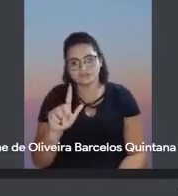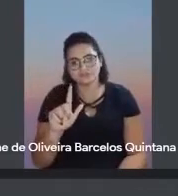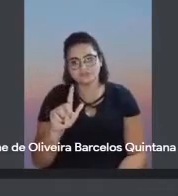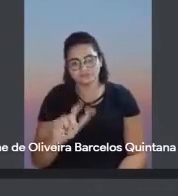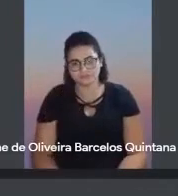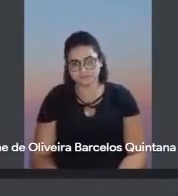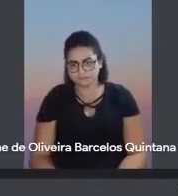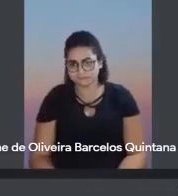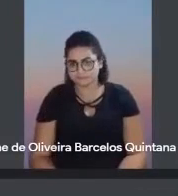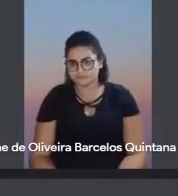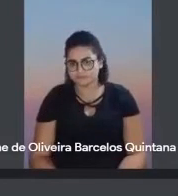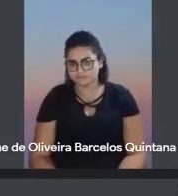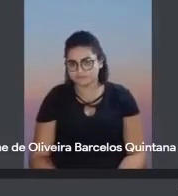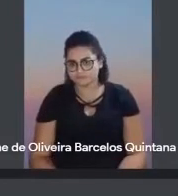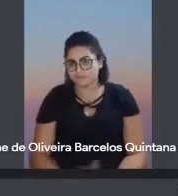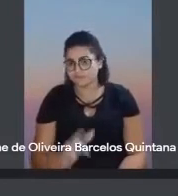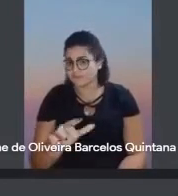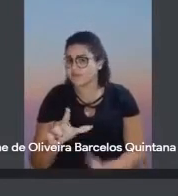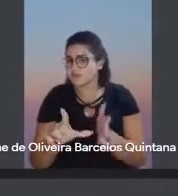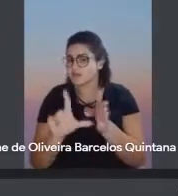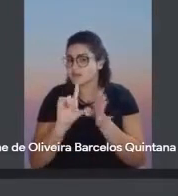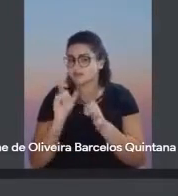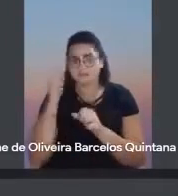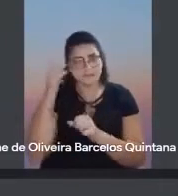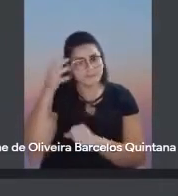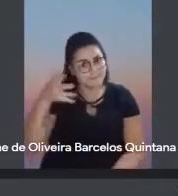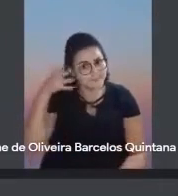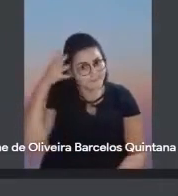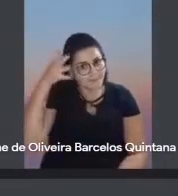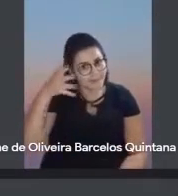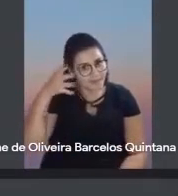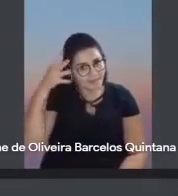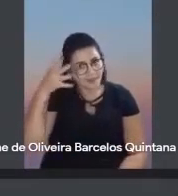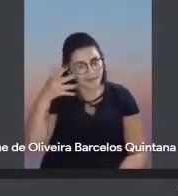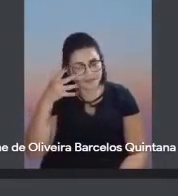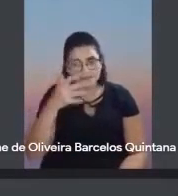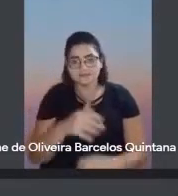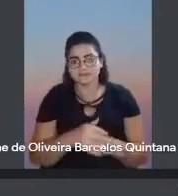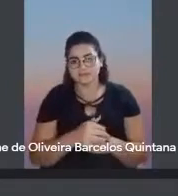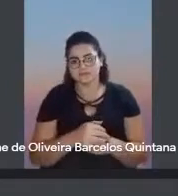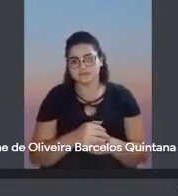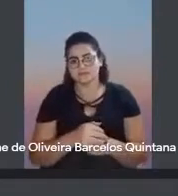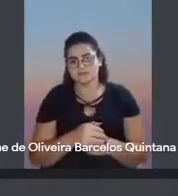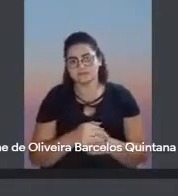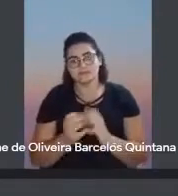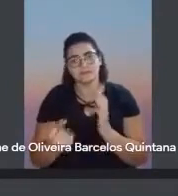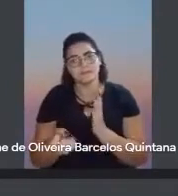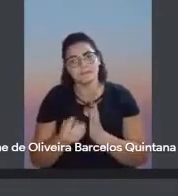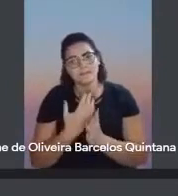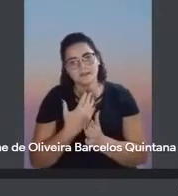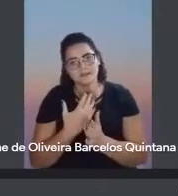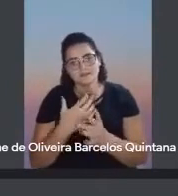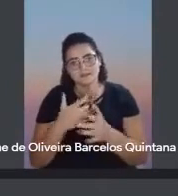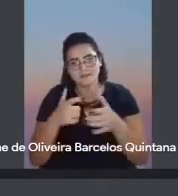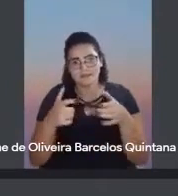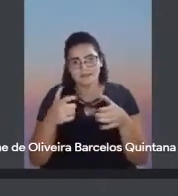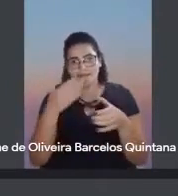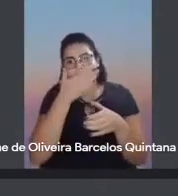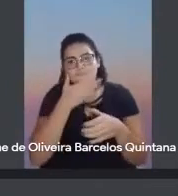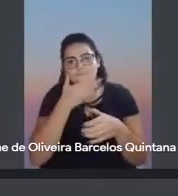nossa palestra, aqui com vocês, mandaram para a gente um bolo de banana,